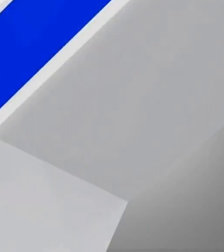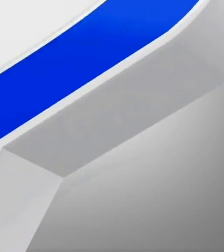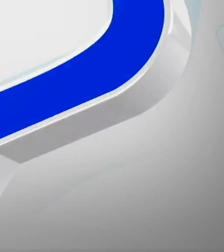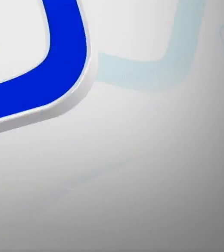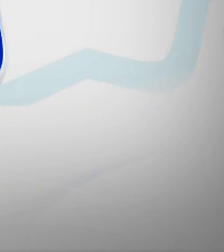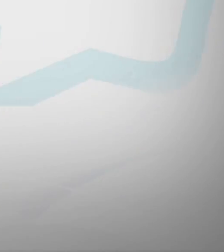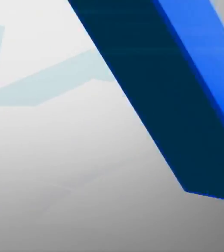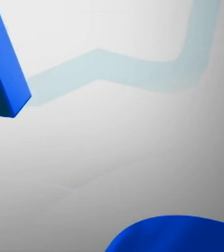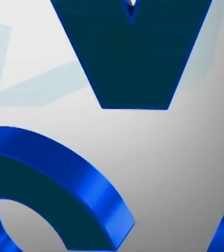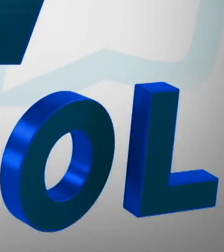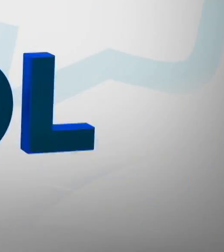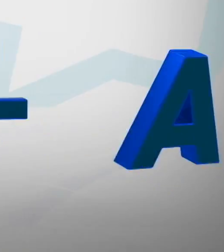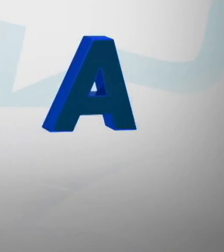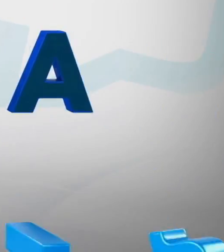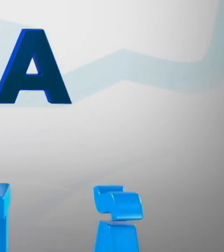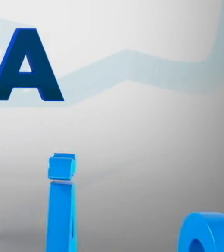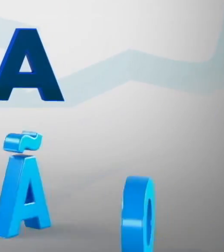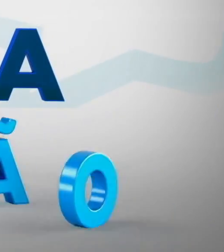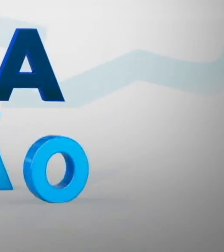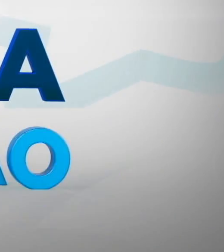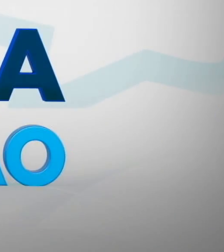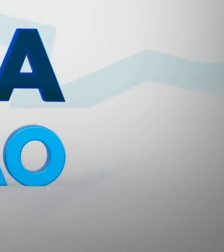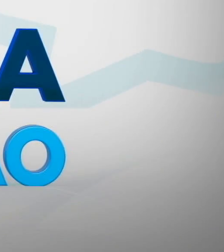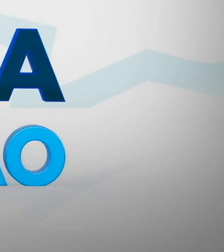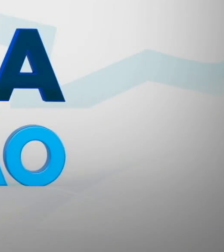Tchau, tchau!